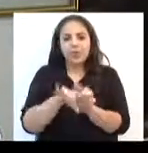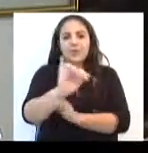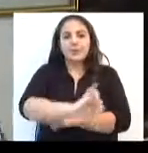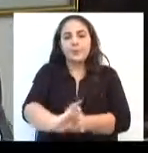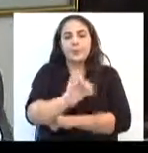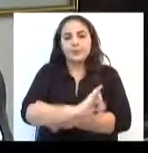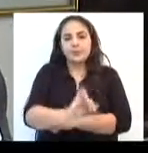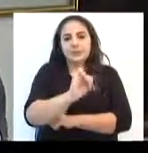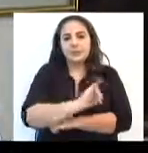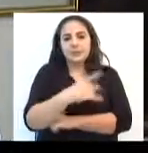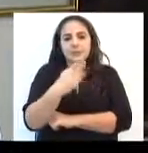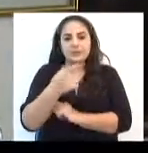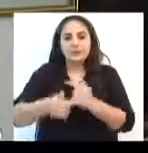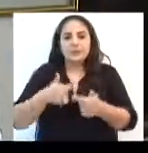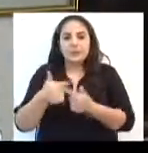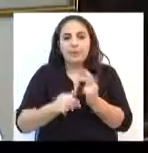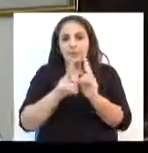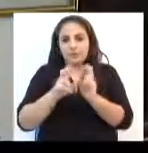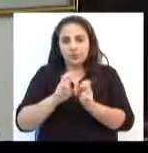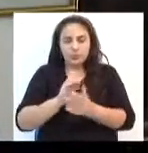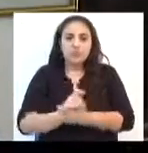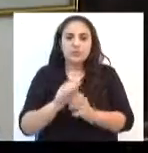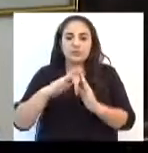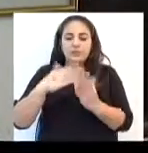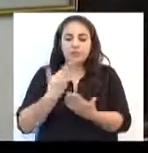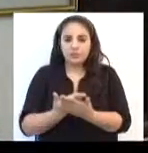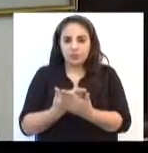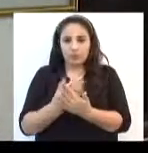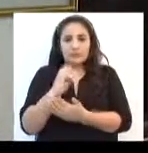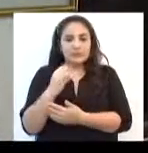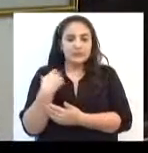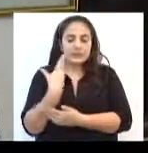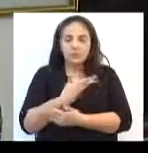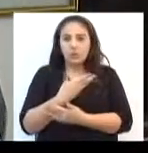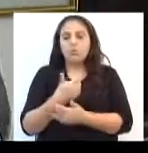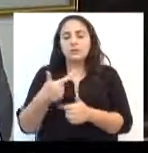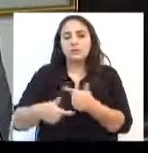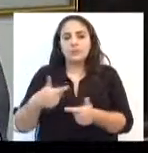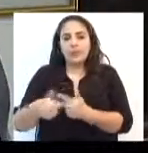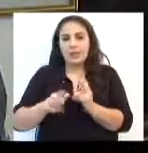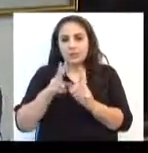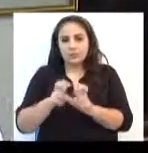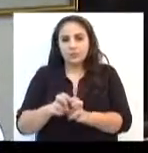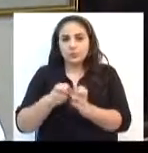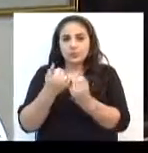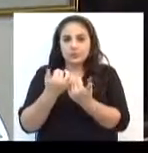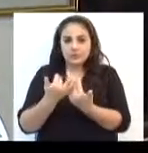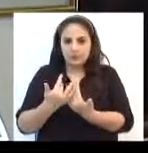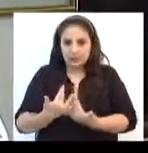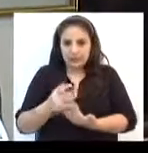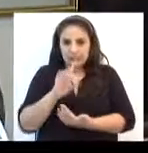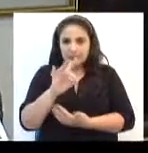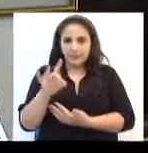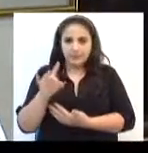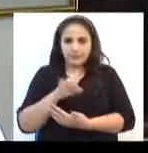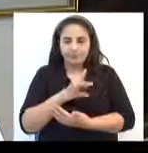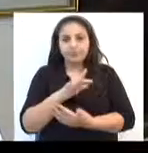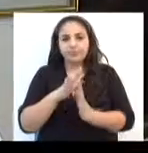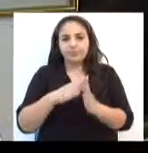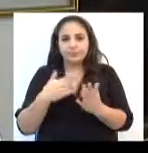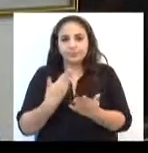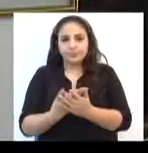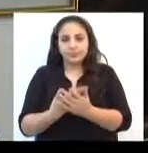Então, a importância de trabalhar esse tema na escola, se nós trabalharmos a conscientização em cada